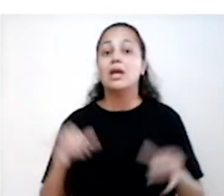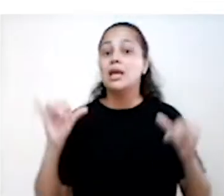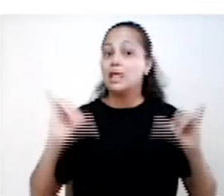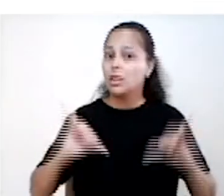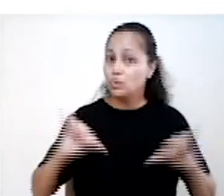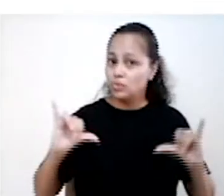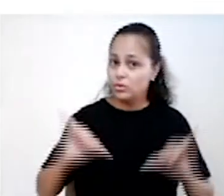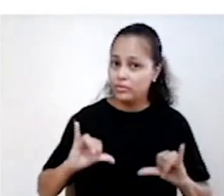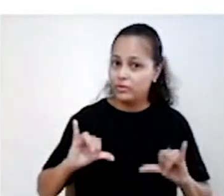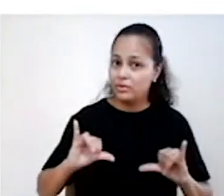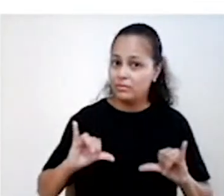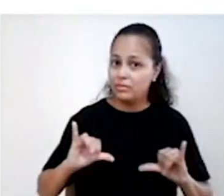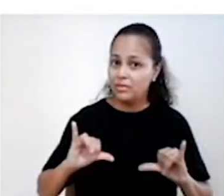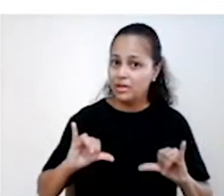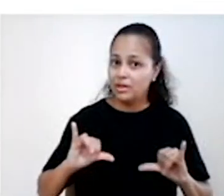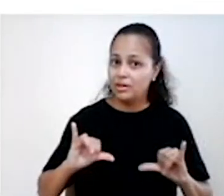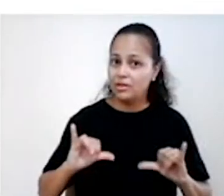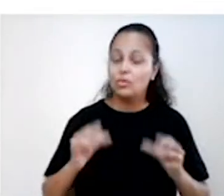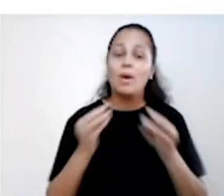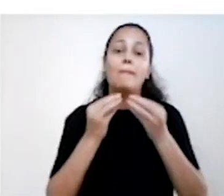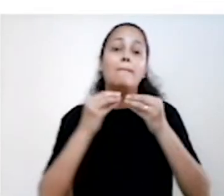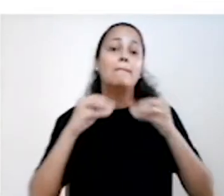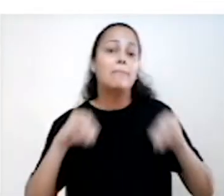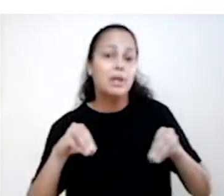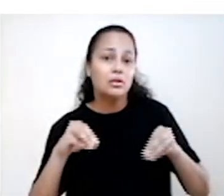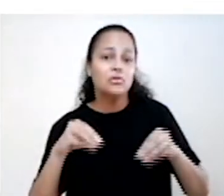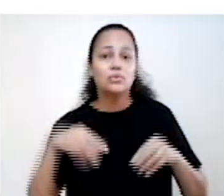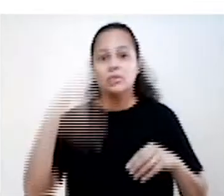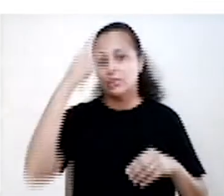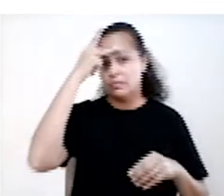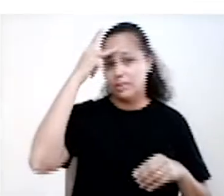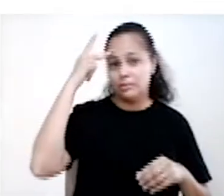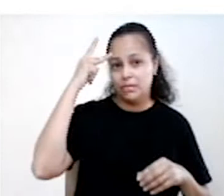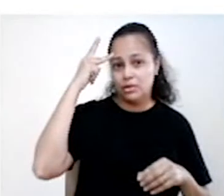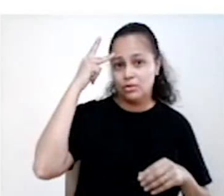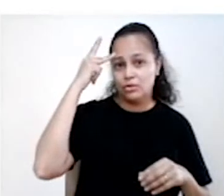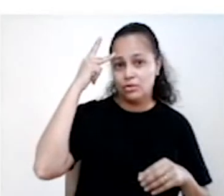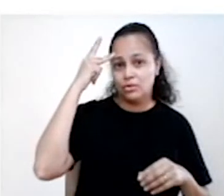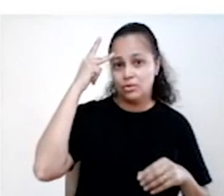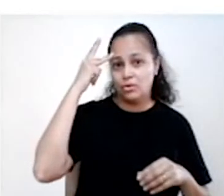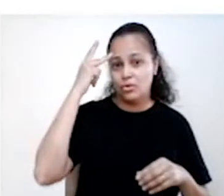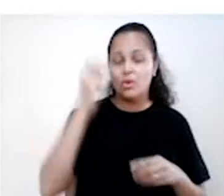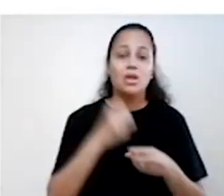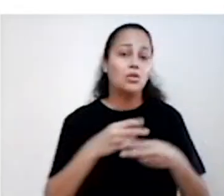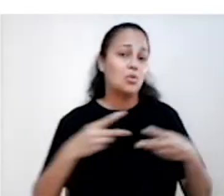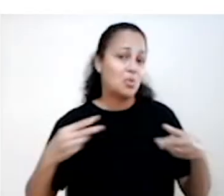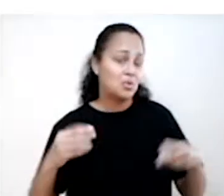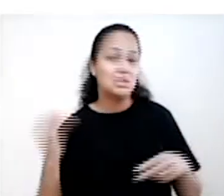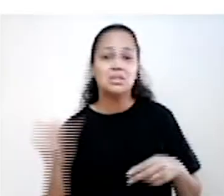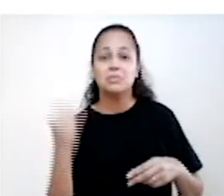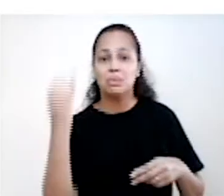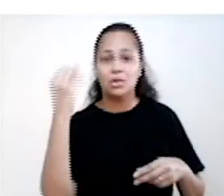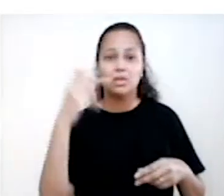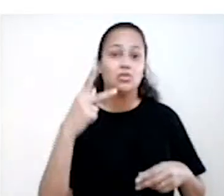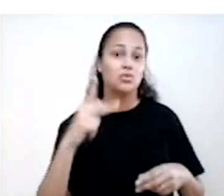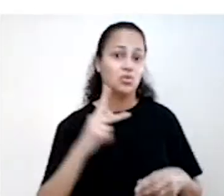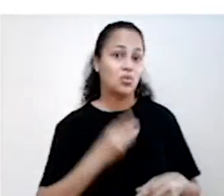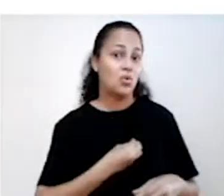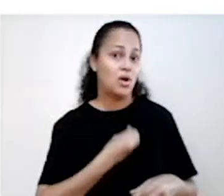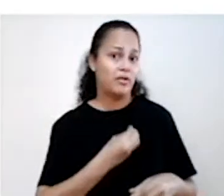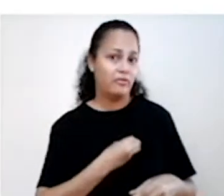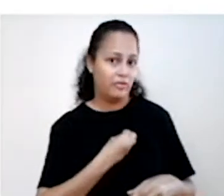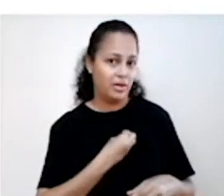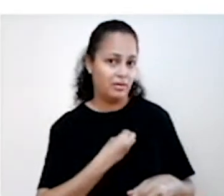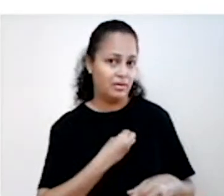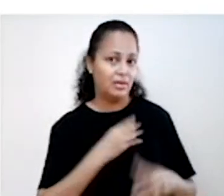provocado pela ansiedade trouxer prejuízos à pessoa diante de situações importantes de sua vida, como atrapalhar